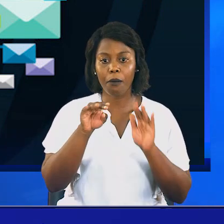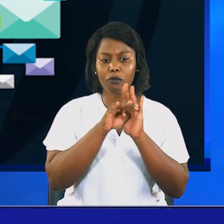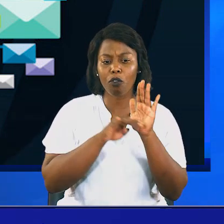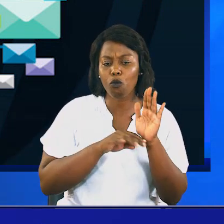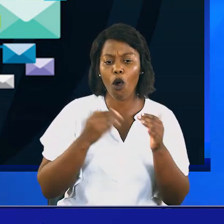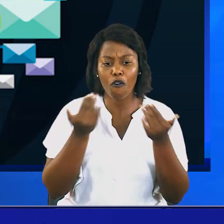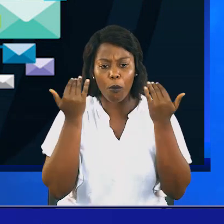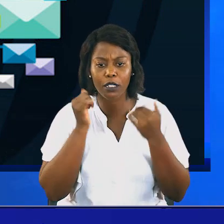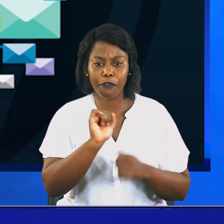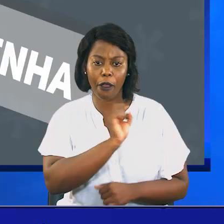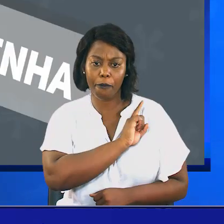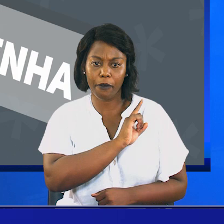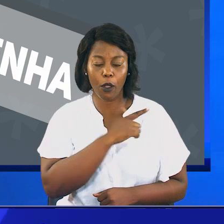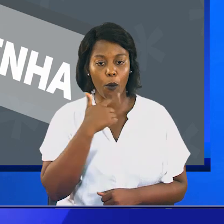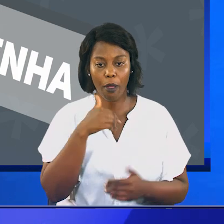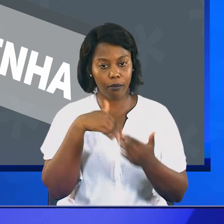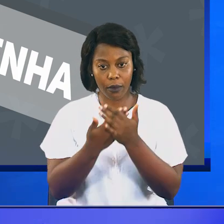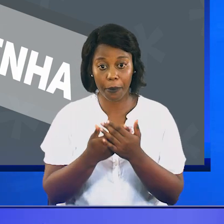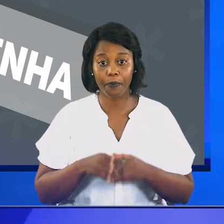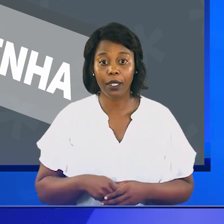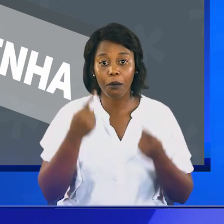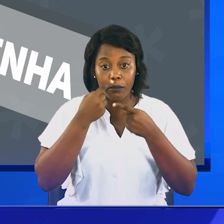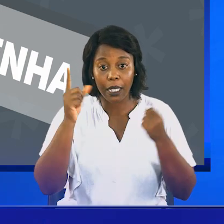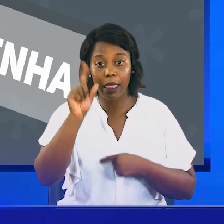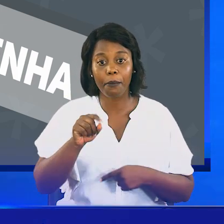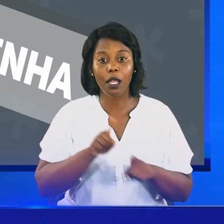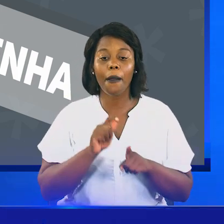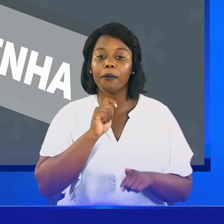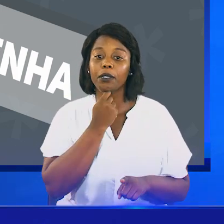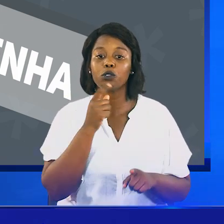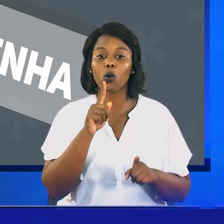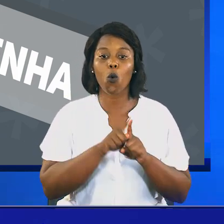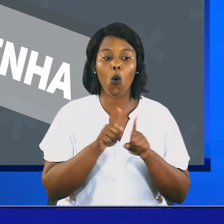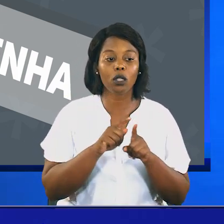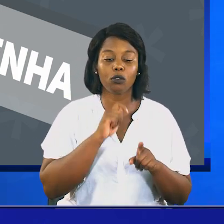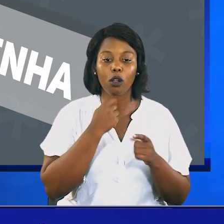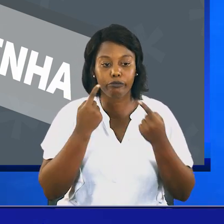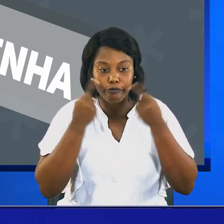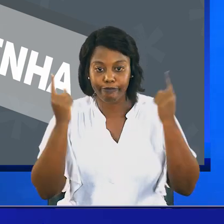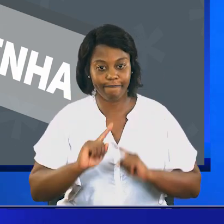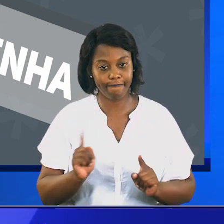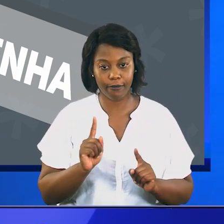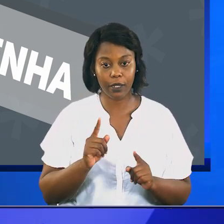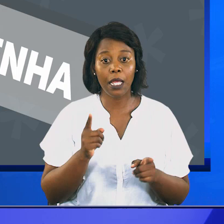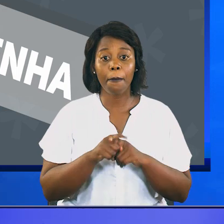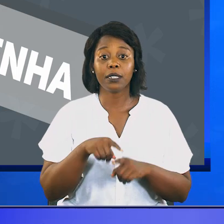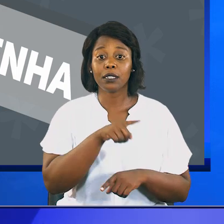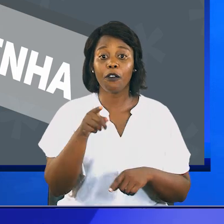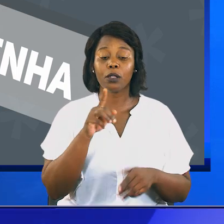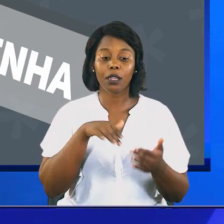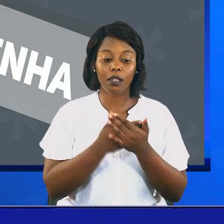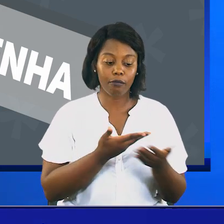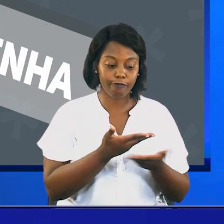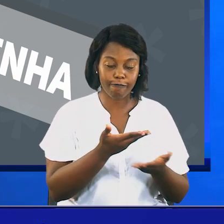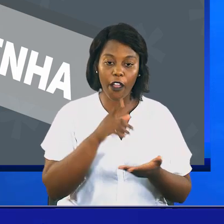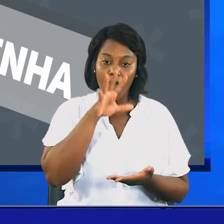nome dos pais a desconhecidos. Nunca partilhar palavra passe, códigos e senhas com amigos. Disciplinar os filhos